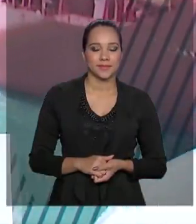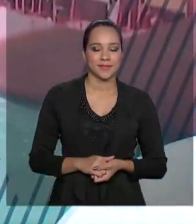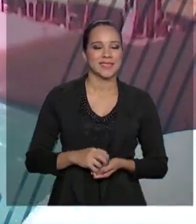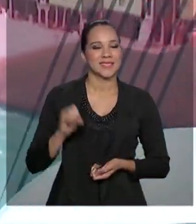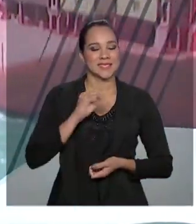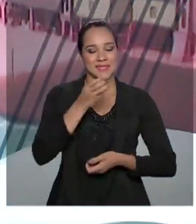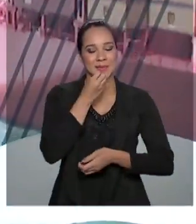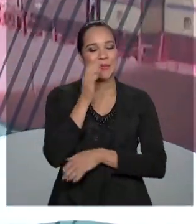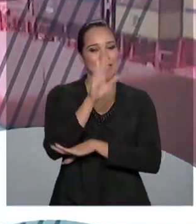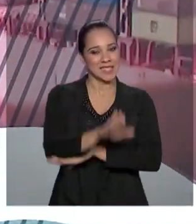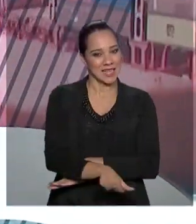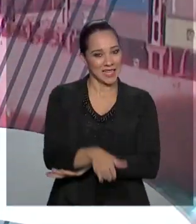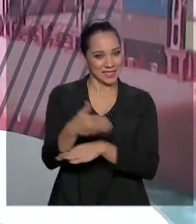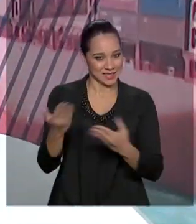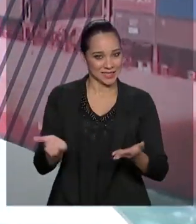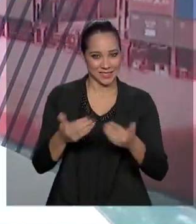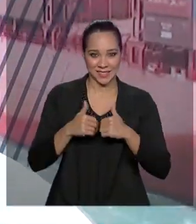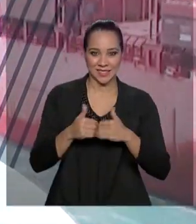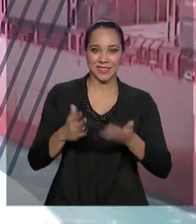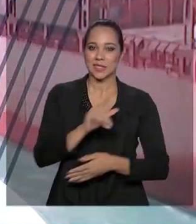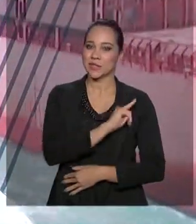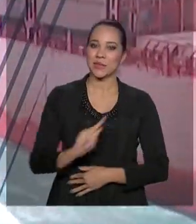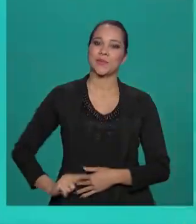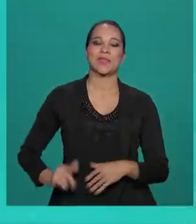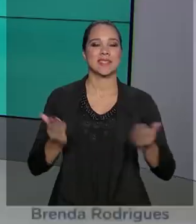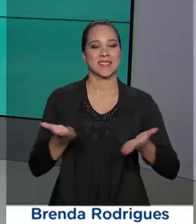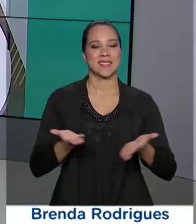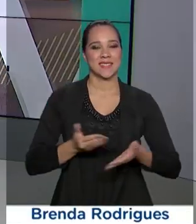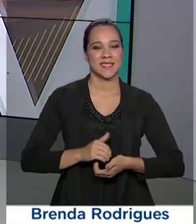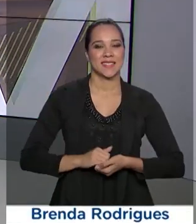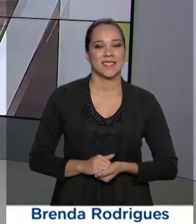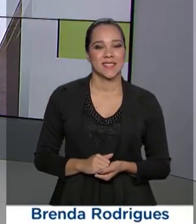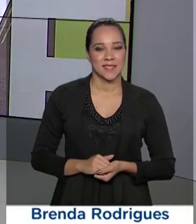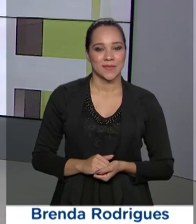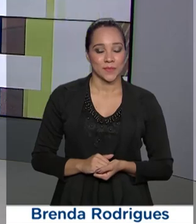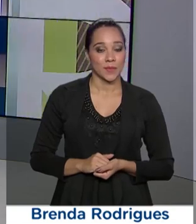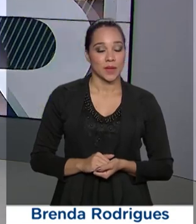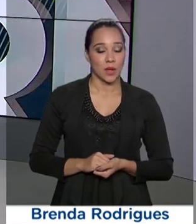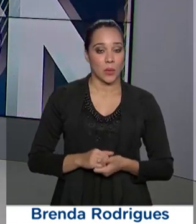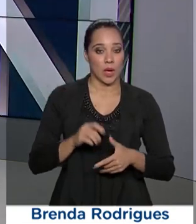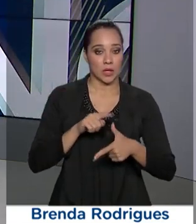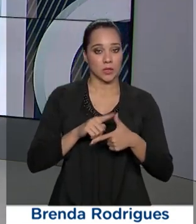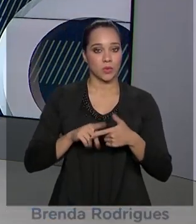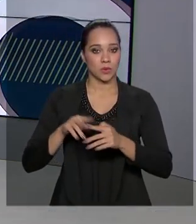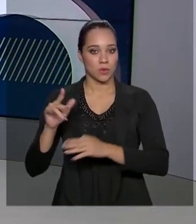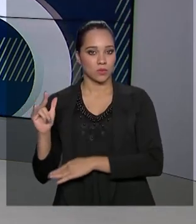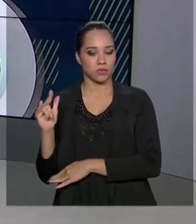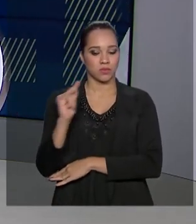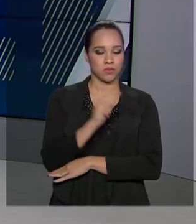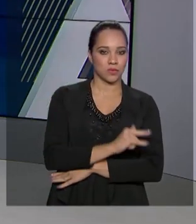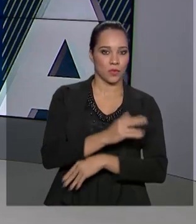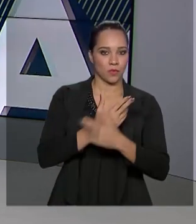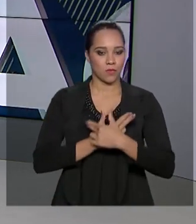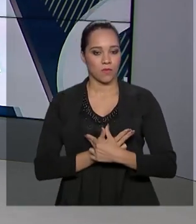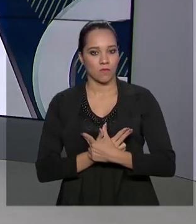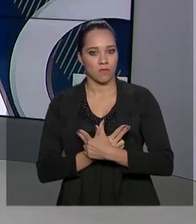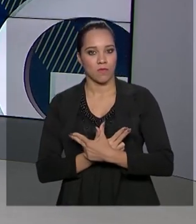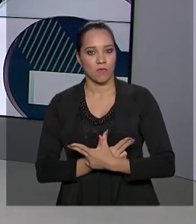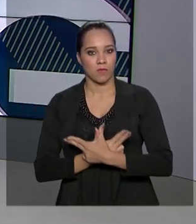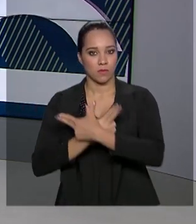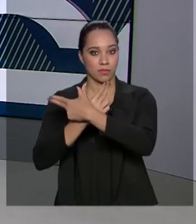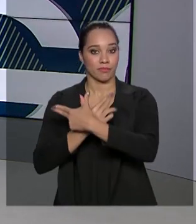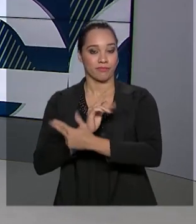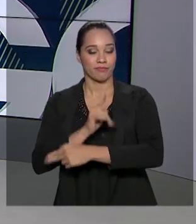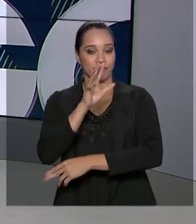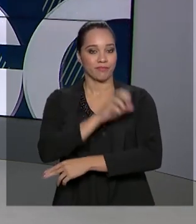Olá, boa tarde, já está no ar mais um Governo Agora. As duas aeronaves da Força Aérea Brasileira que foram buscar os